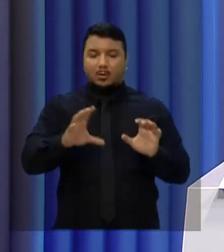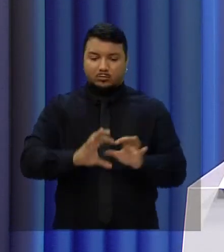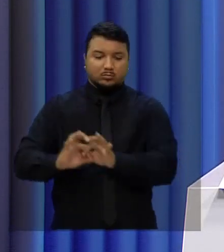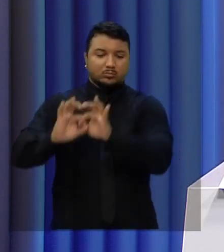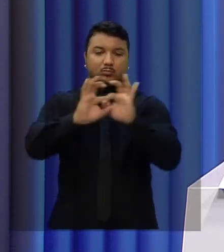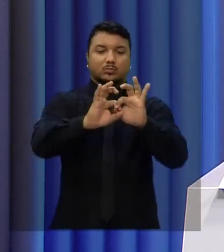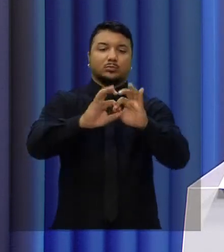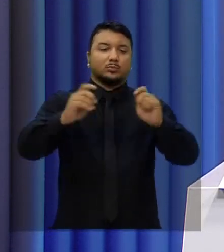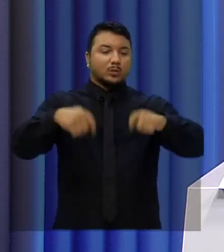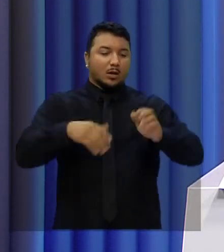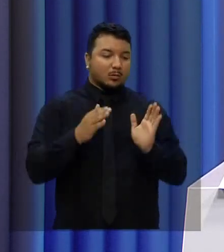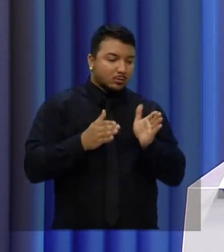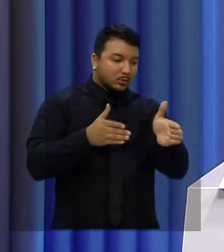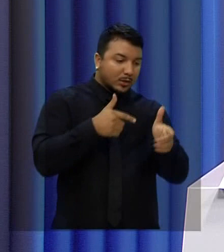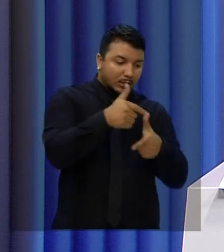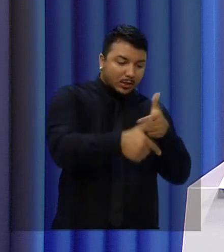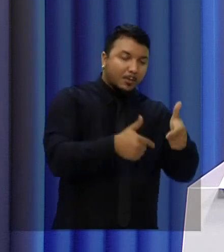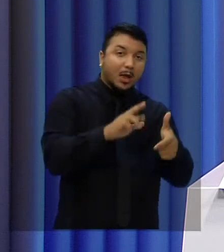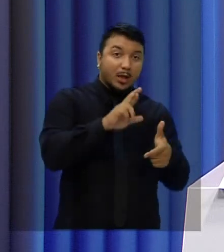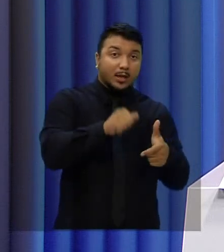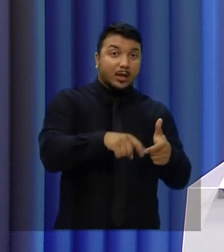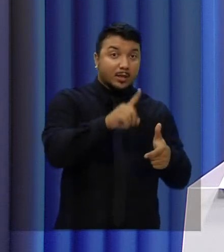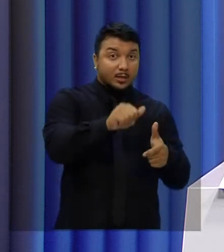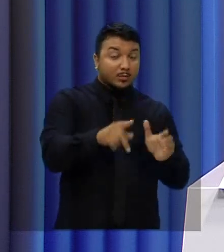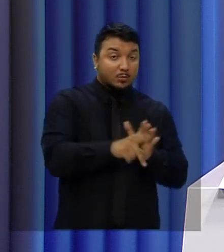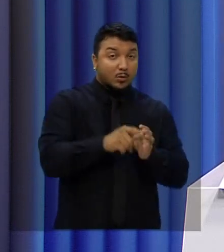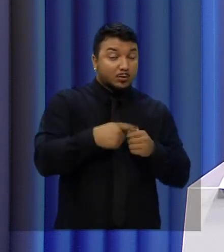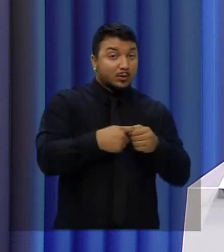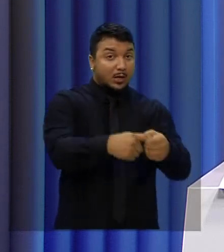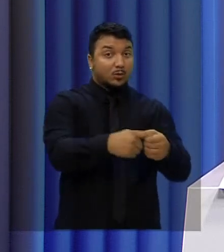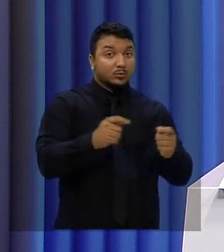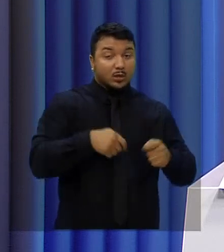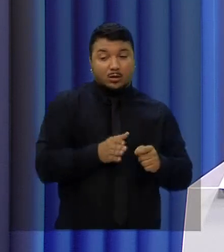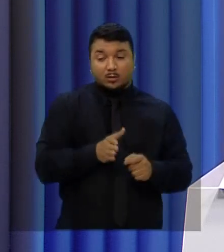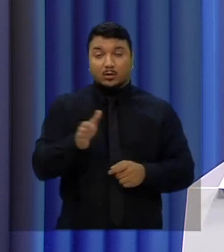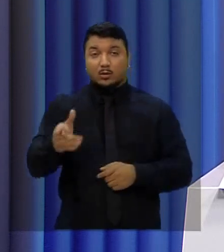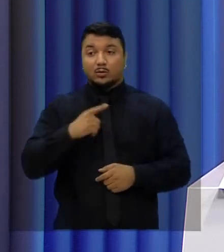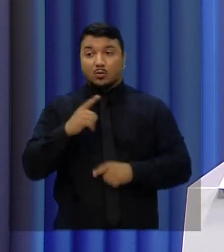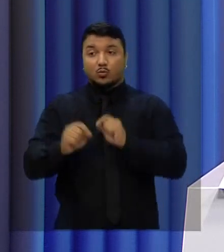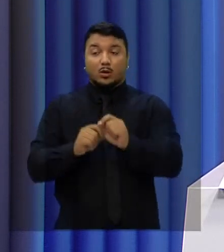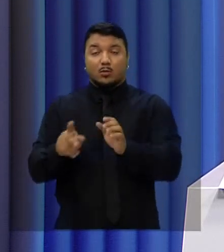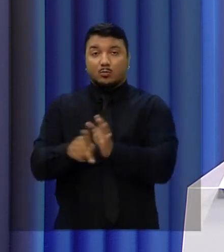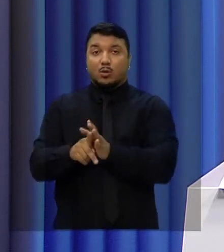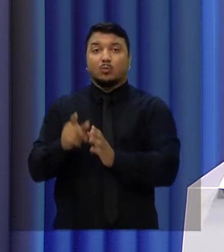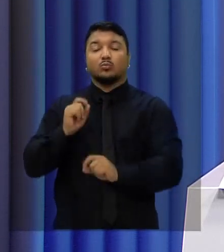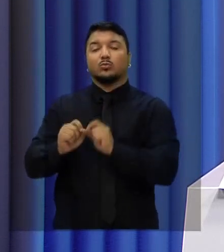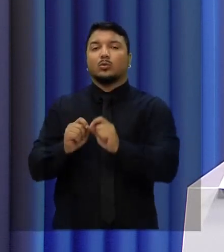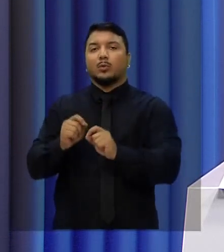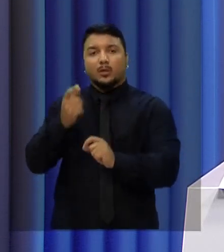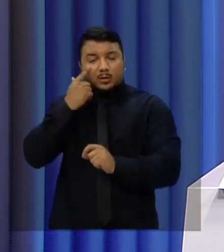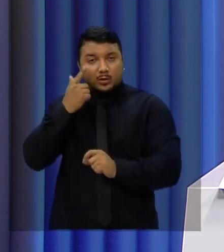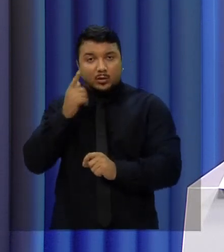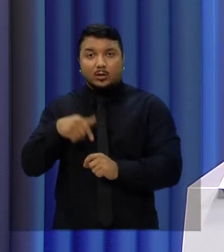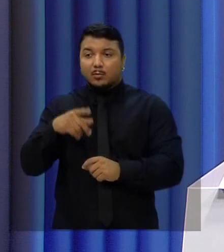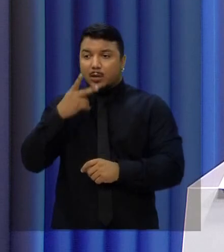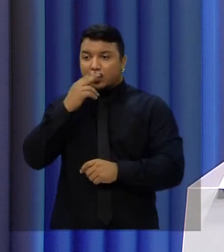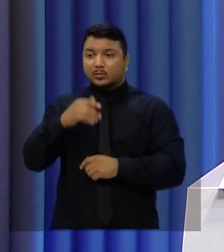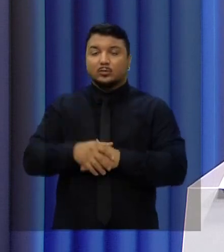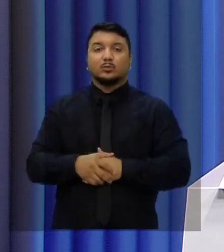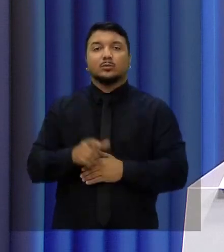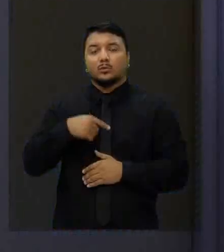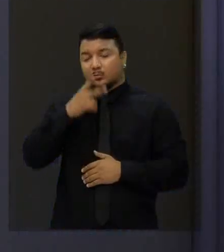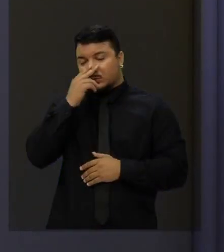coisas. De um lado, emprego e renda para o sertão e para o interior e do outro, aliviar a dor de cabeça da conta de luz para quem mais